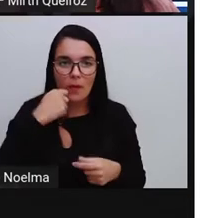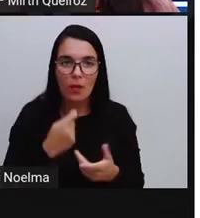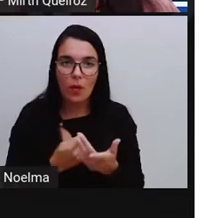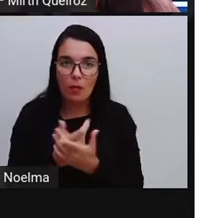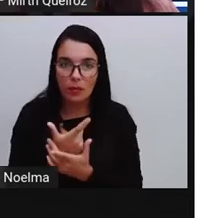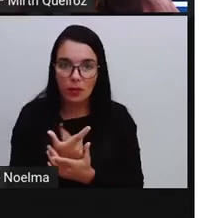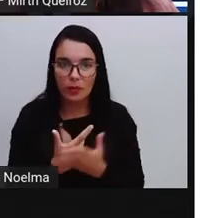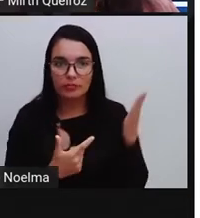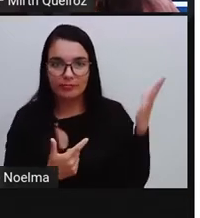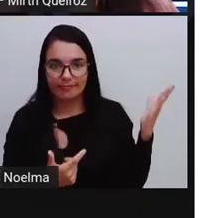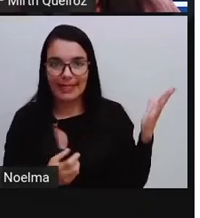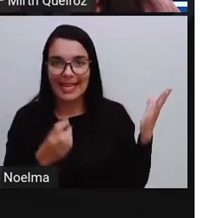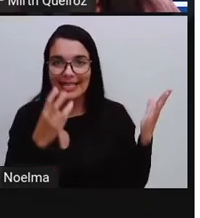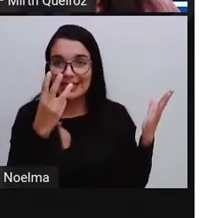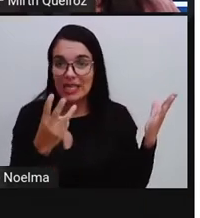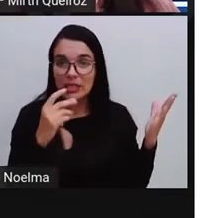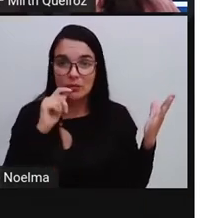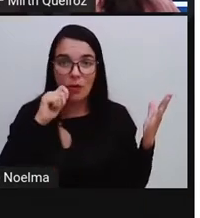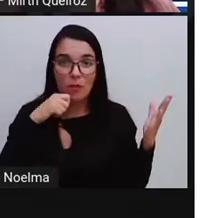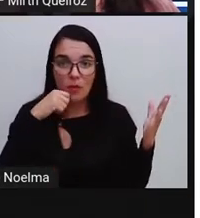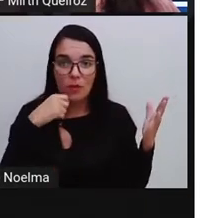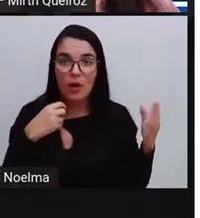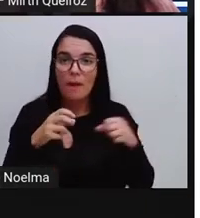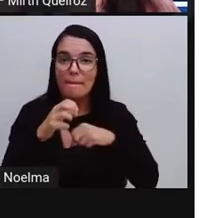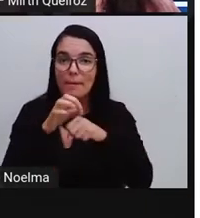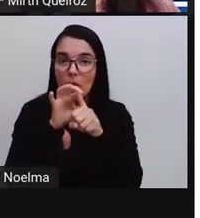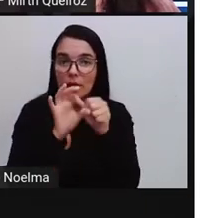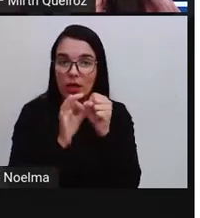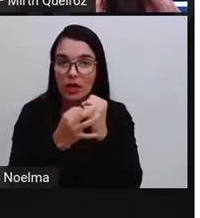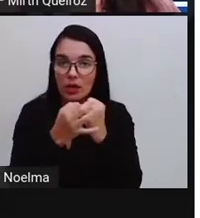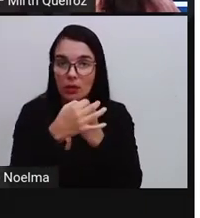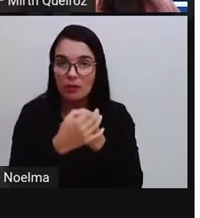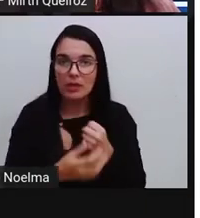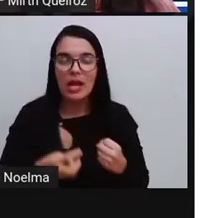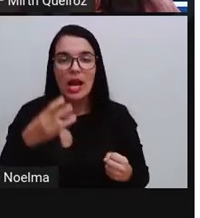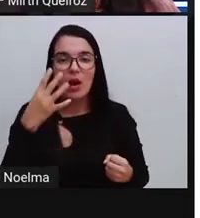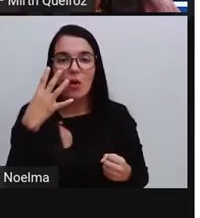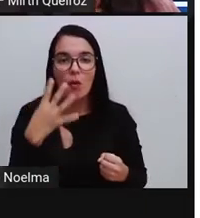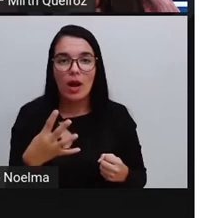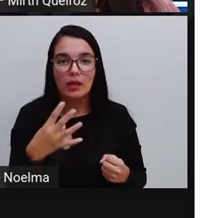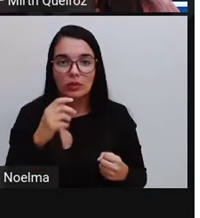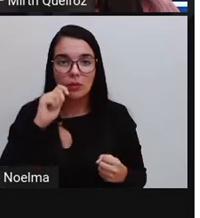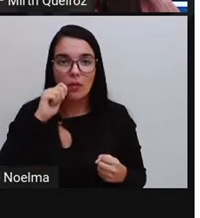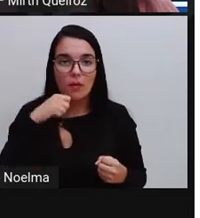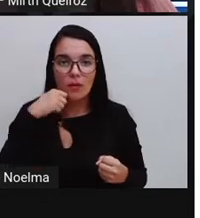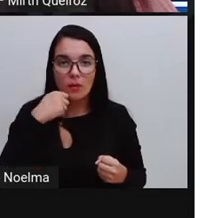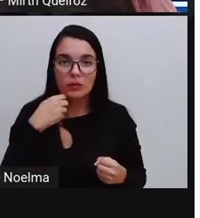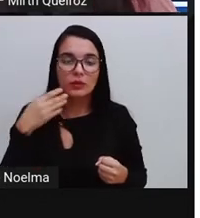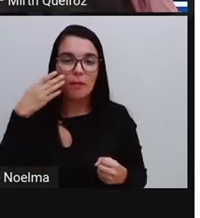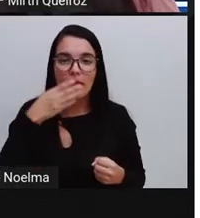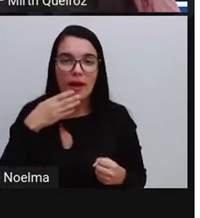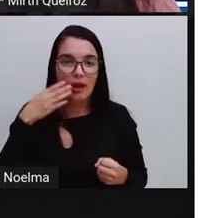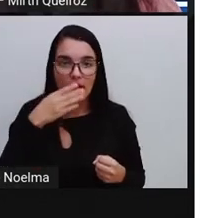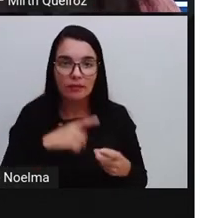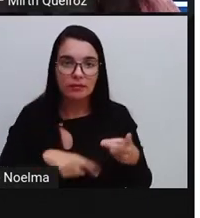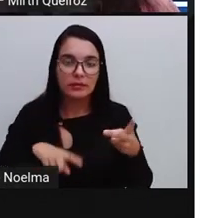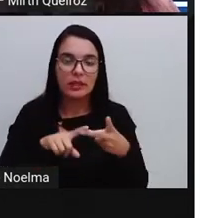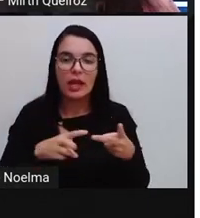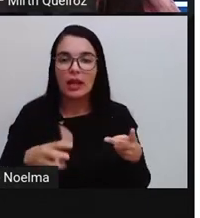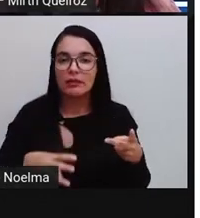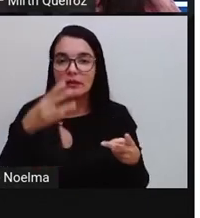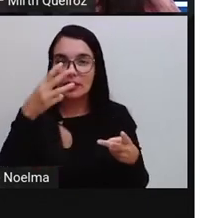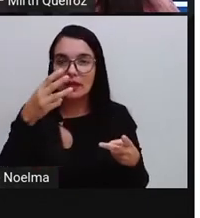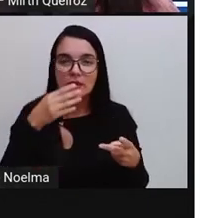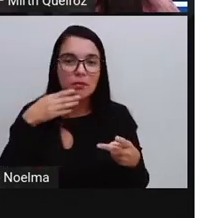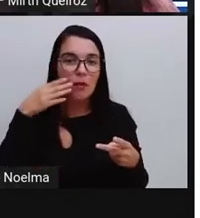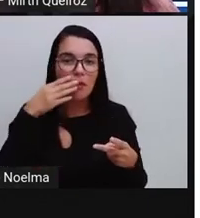três bombons de cereja. As amigas combinaram de cada uma retirar um bombom por vez. Quantos